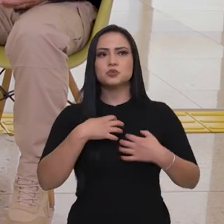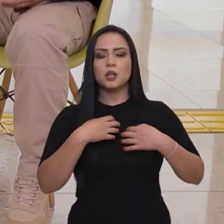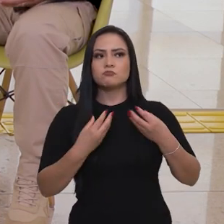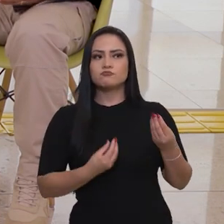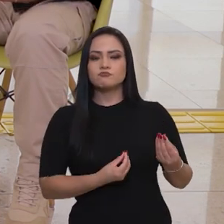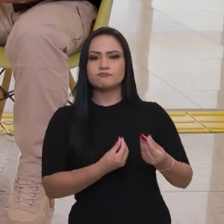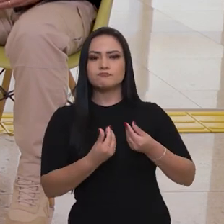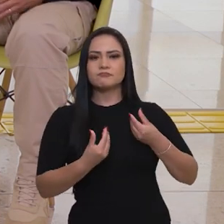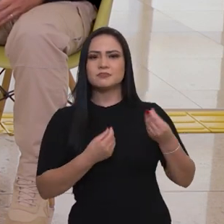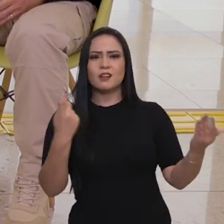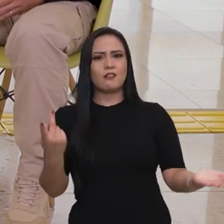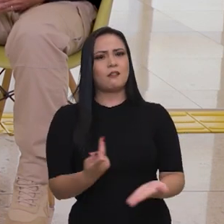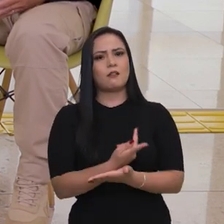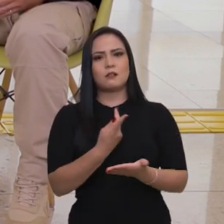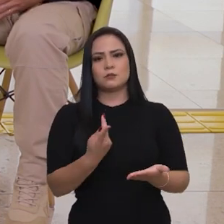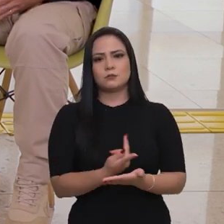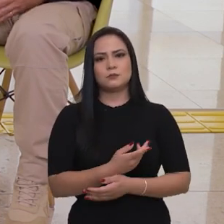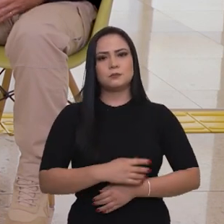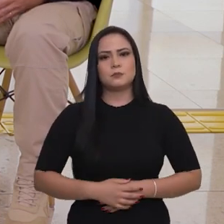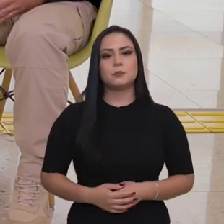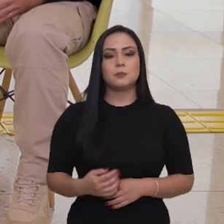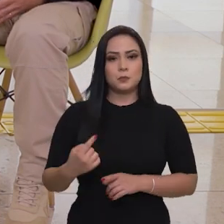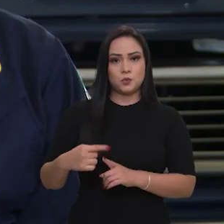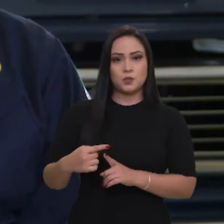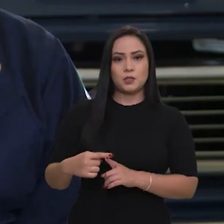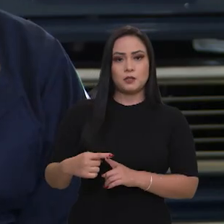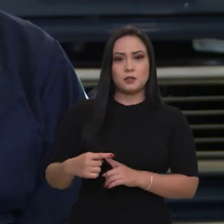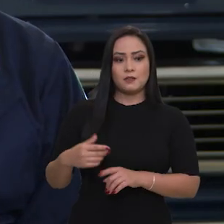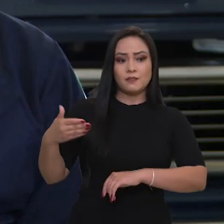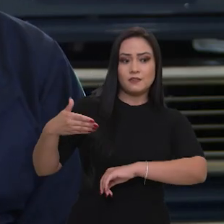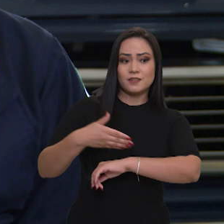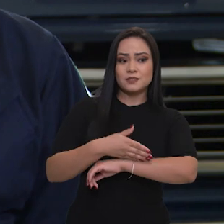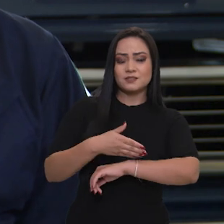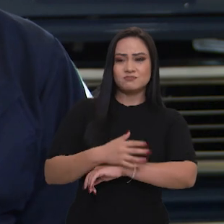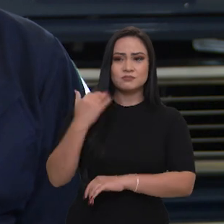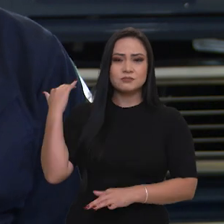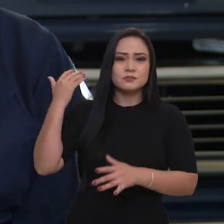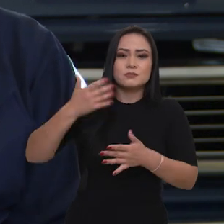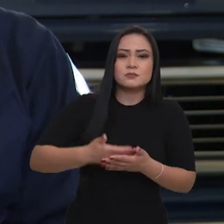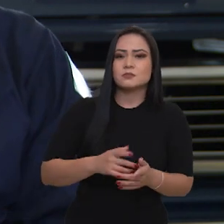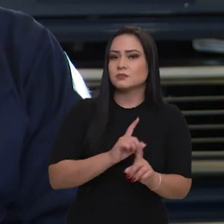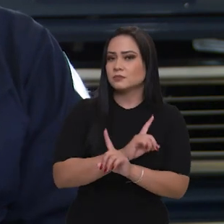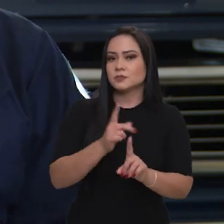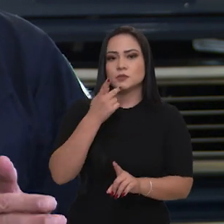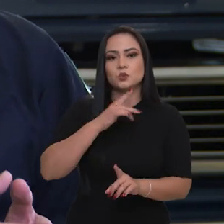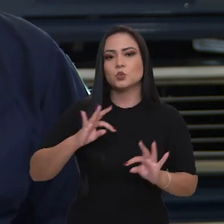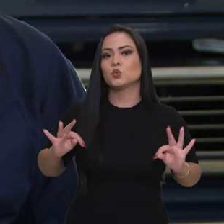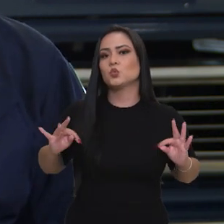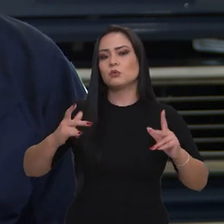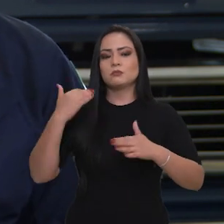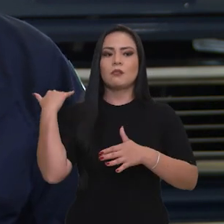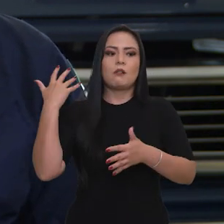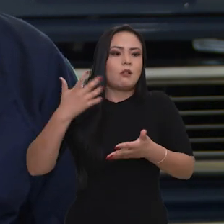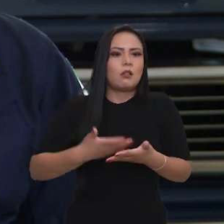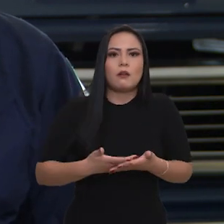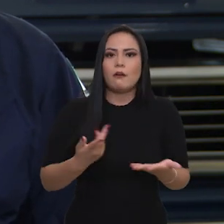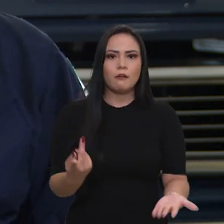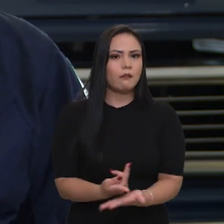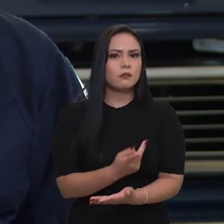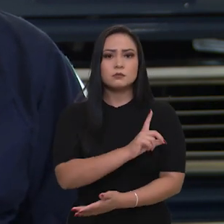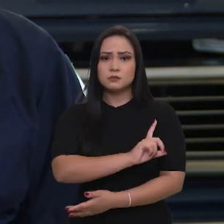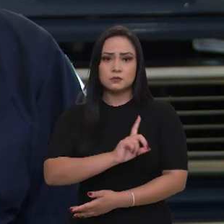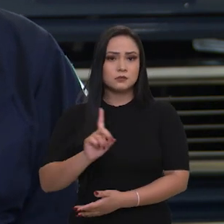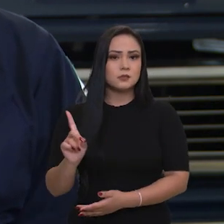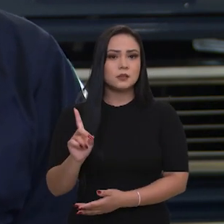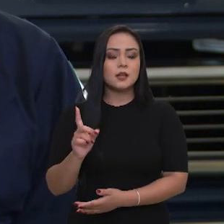de forma equivocada, é que revisitar a doutrina não quer dizer que toda a doutrina está equivocada.